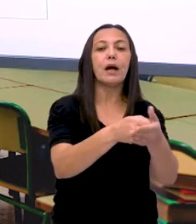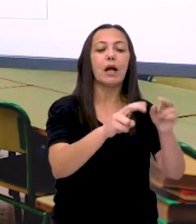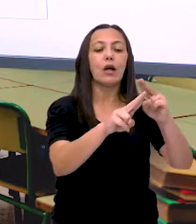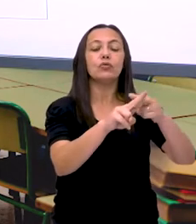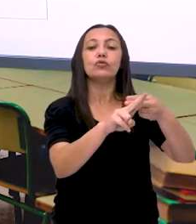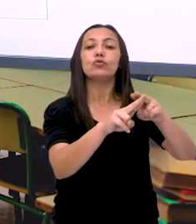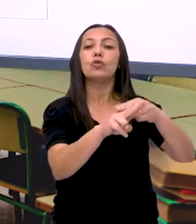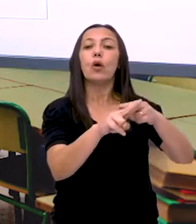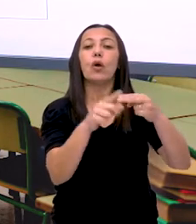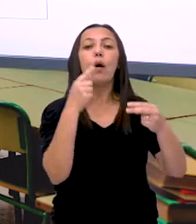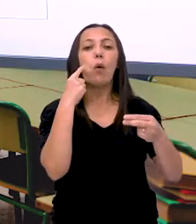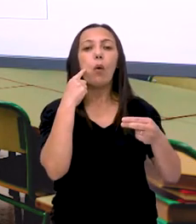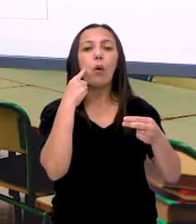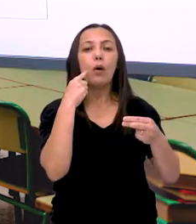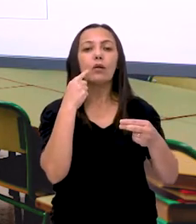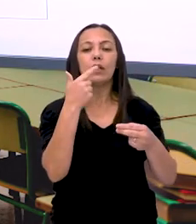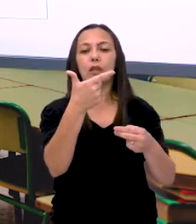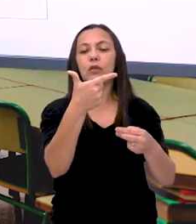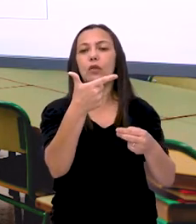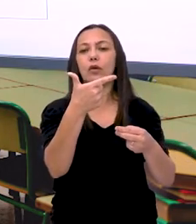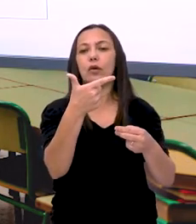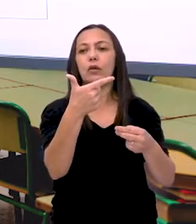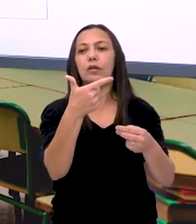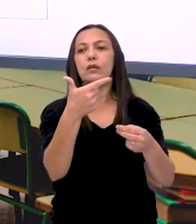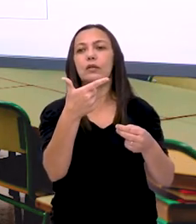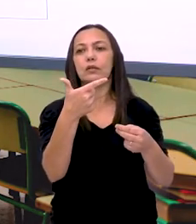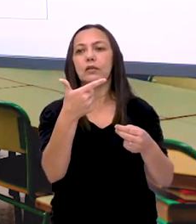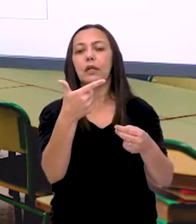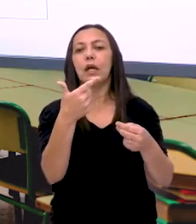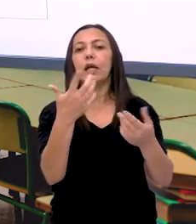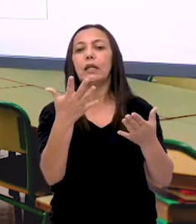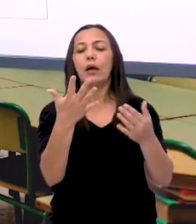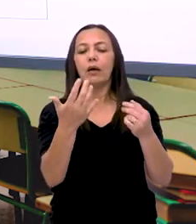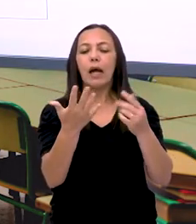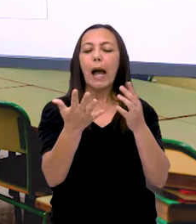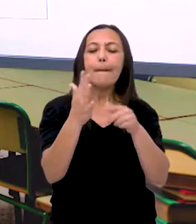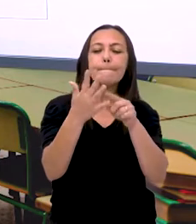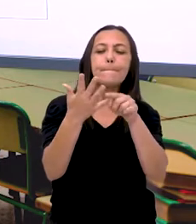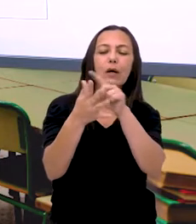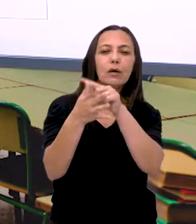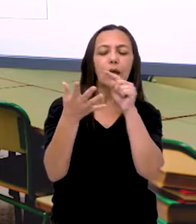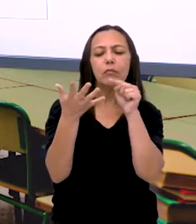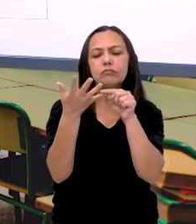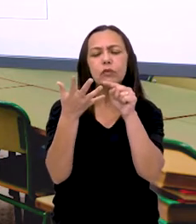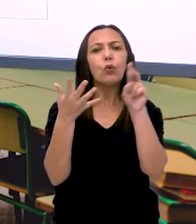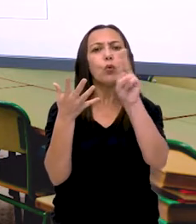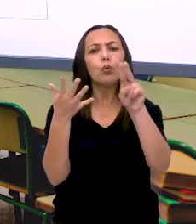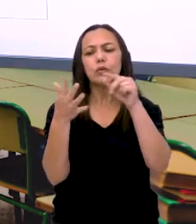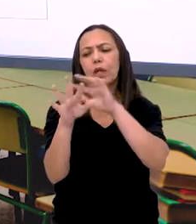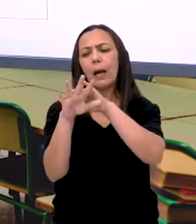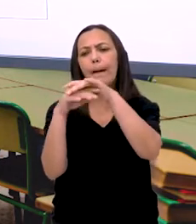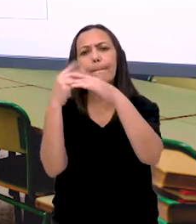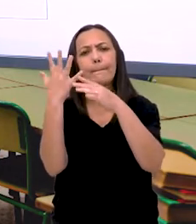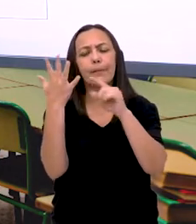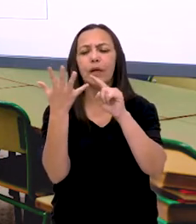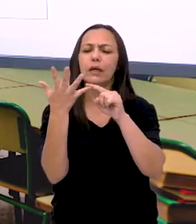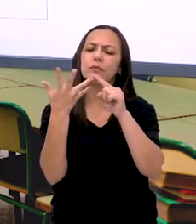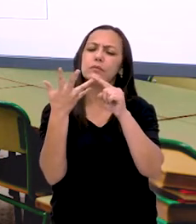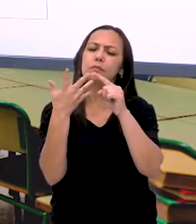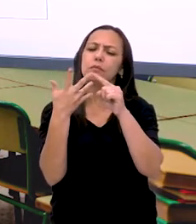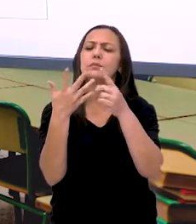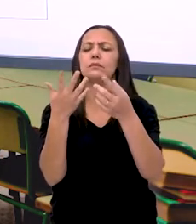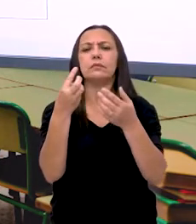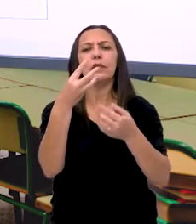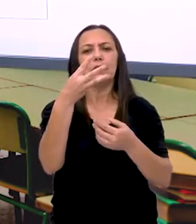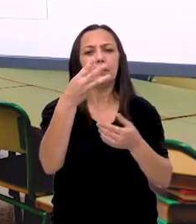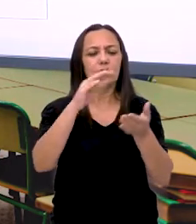o chocolate que custa dois. As minhas mãos também me ajudam a fazer cálculos. Então, veja